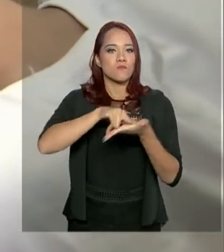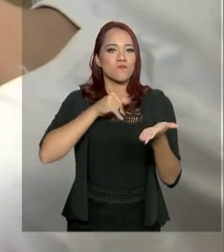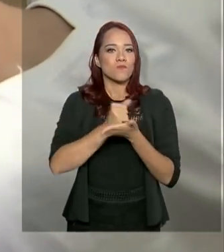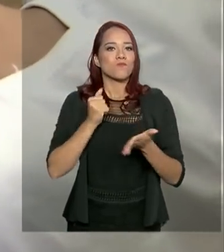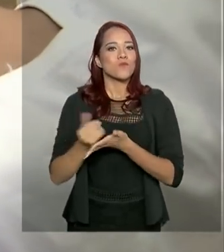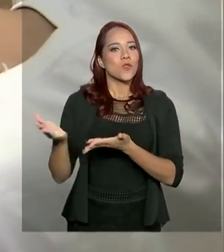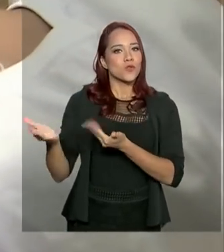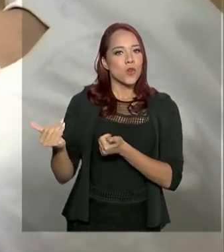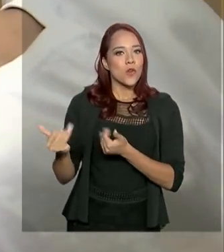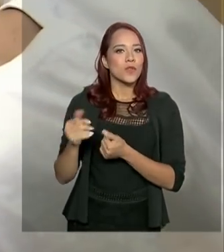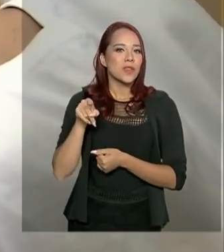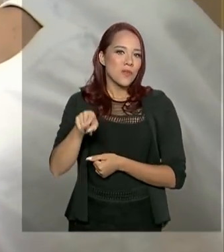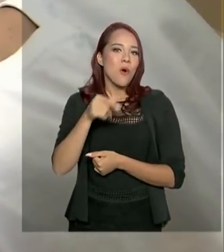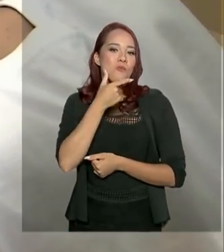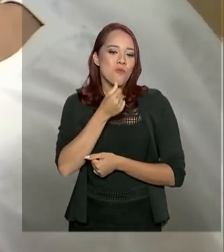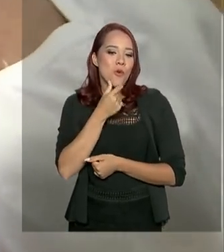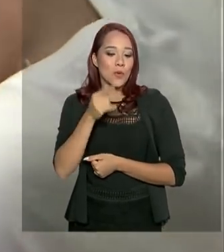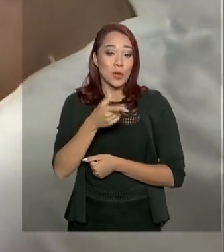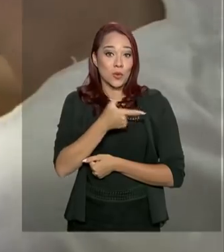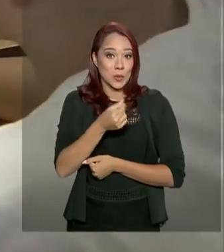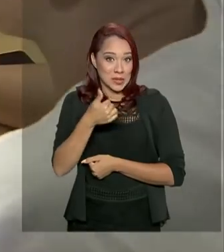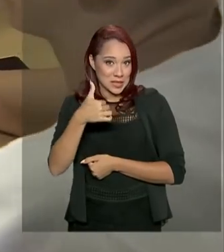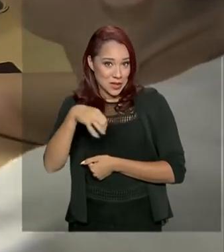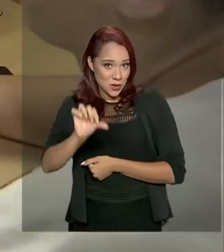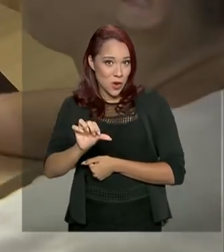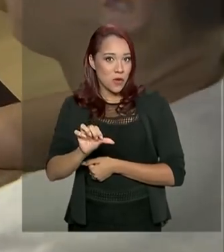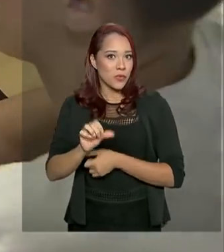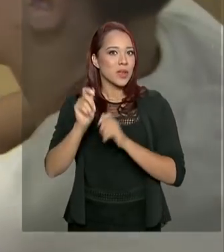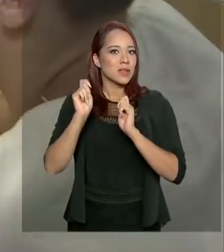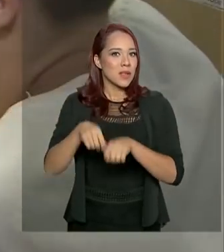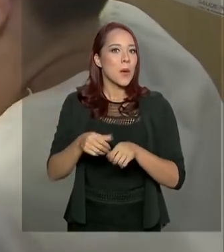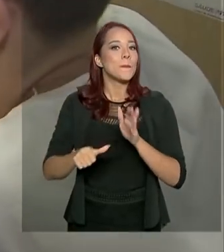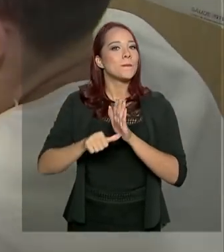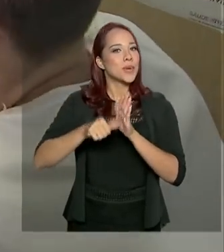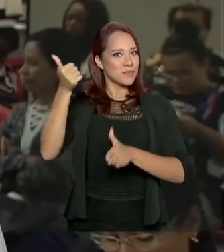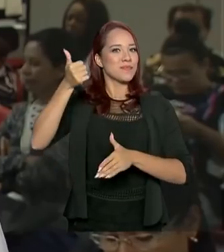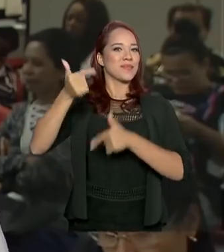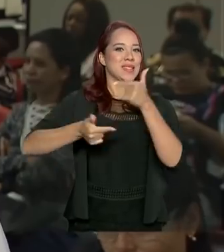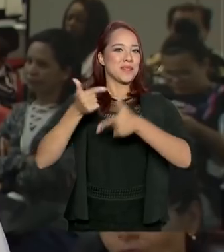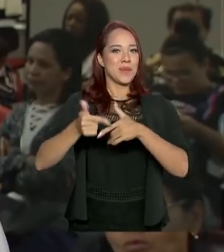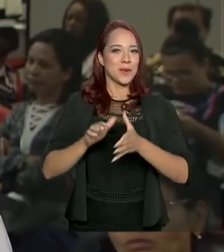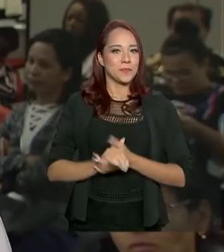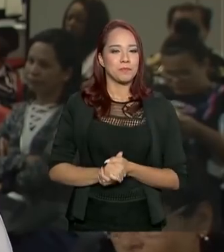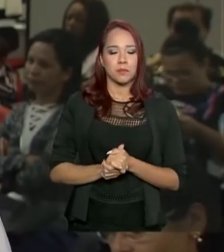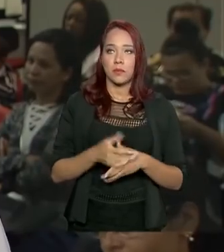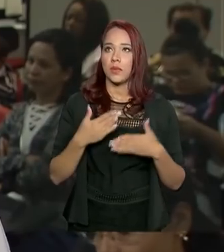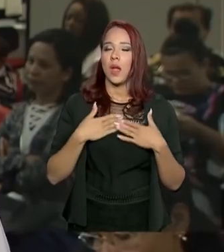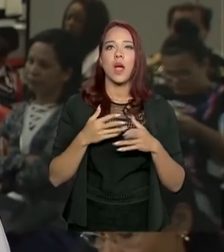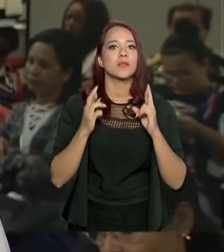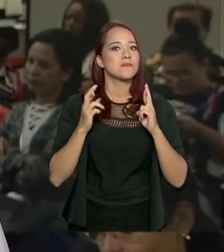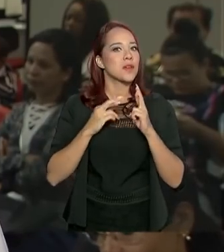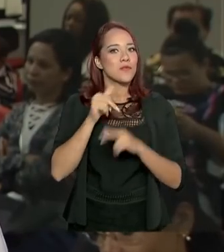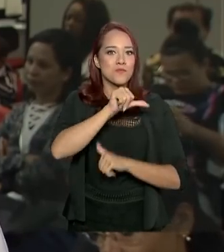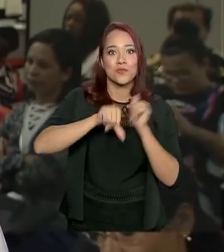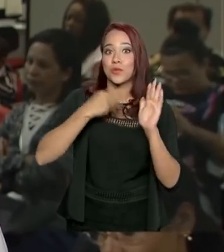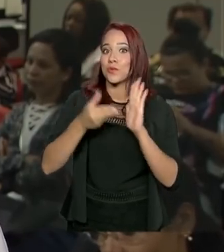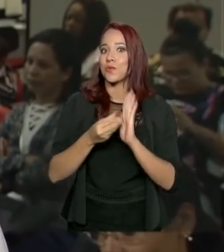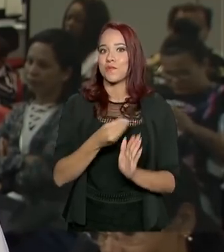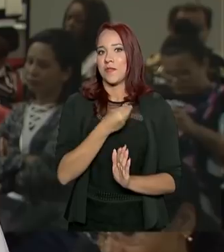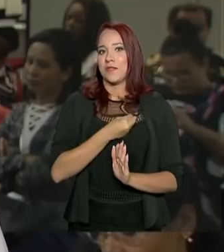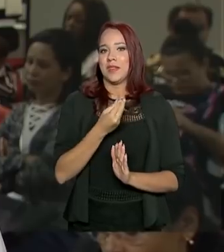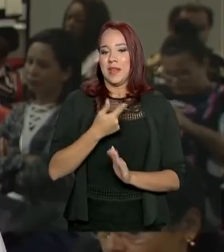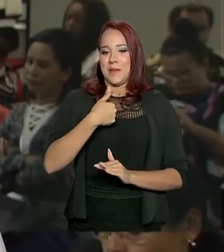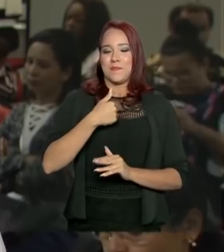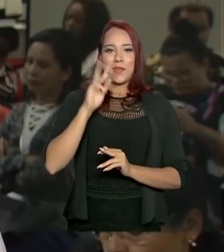de jovens como o Douglas, que em 2019 pôde estrear no primeiro emprego. Espero que muda toda a minha vida, Começo a fazer minha história,